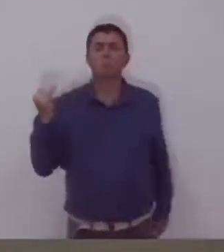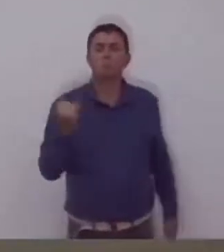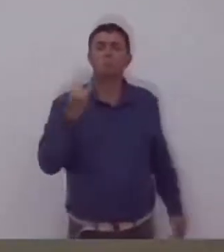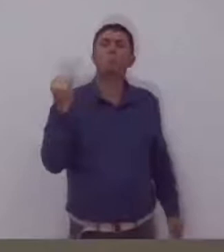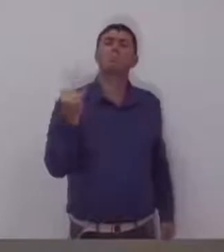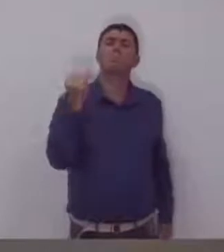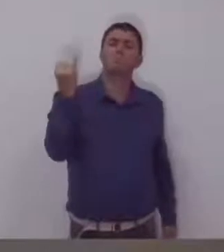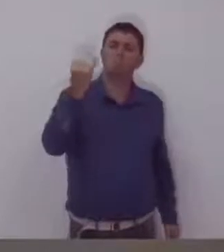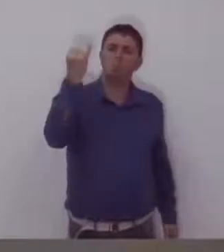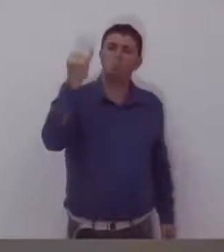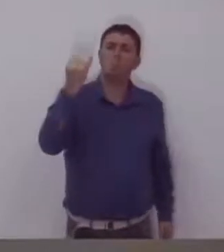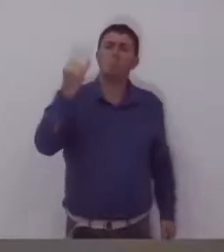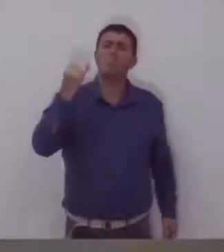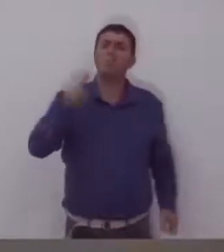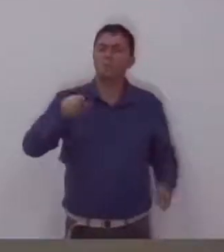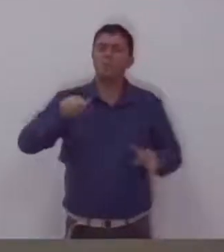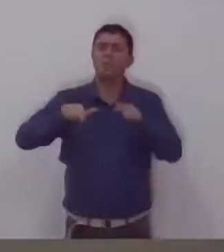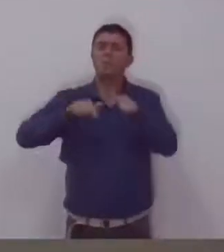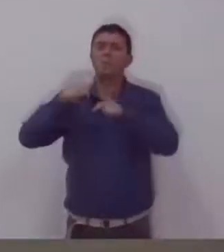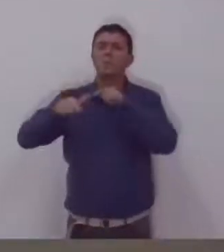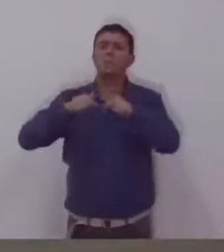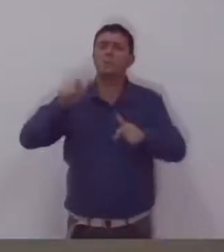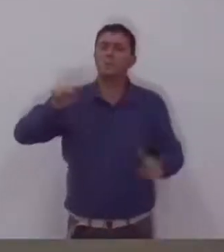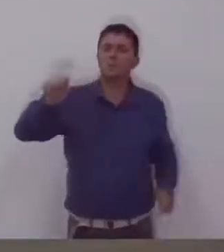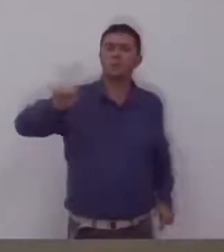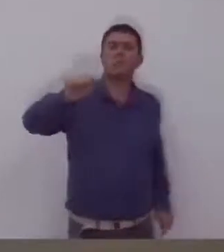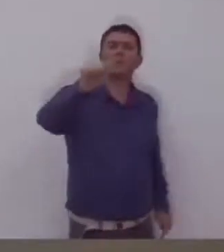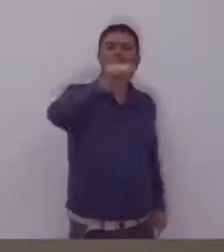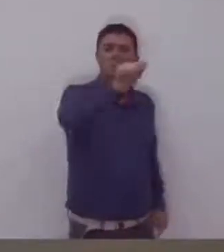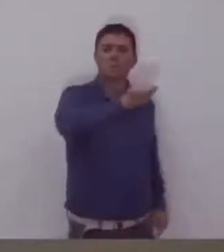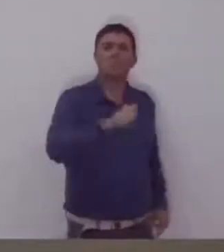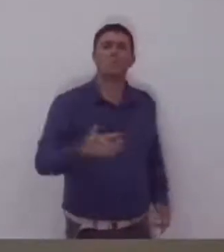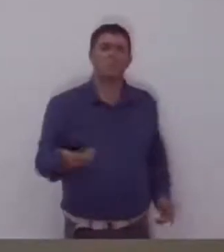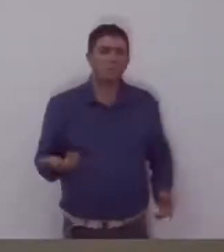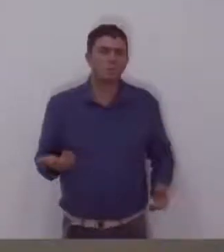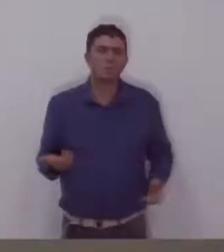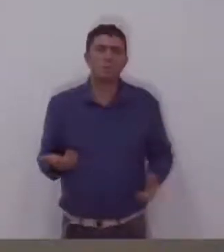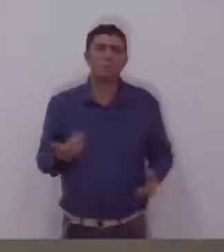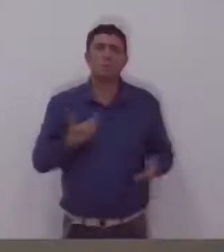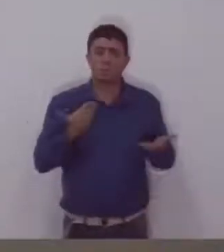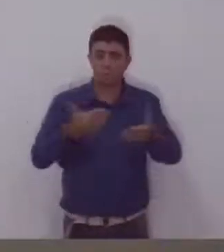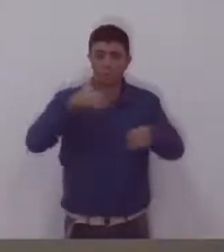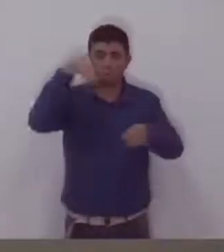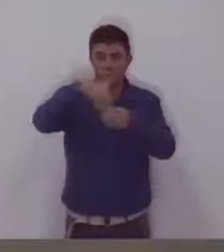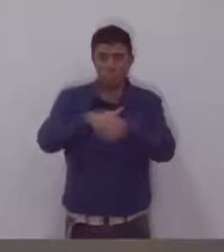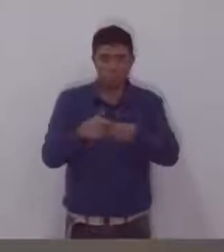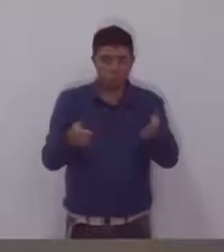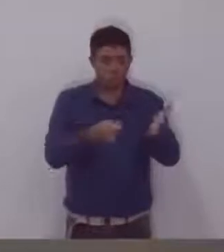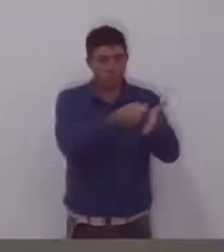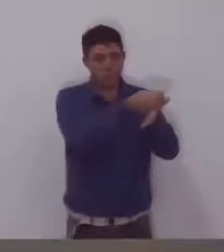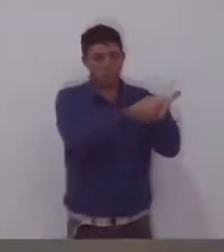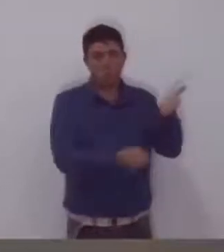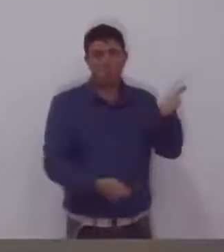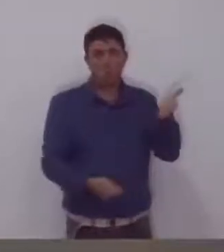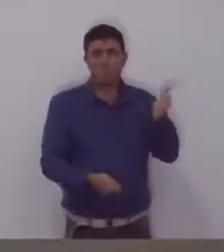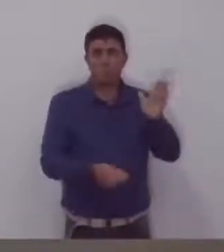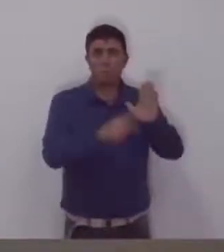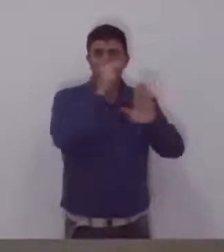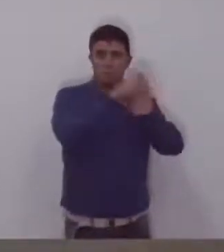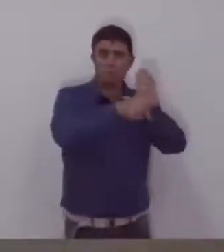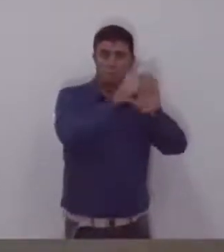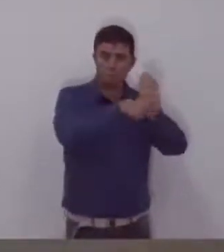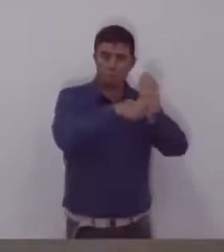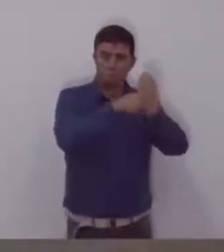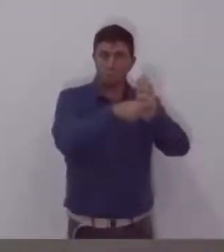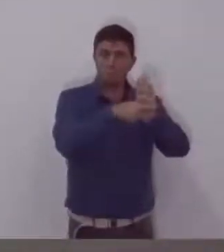trabalho que as entidades fazem. Aqui nós votamos hoje um relatório, um projeto de resolução,